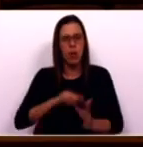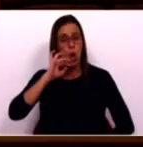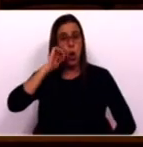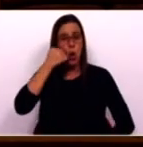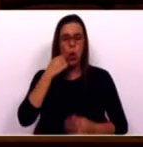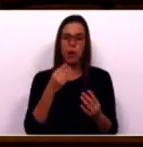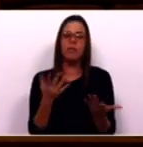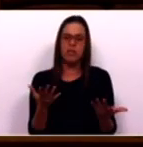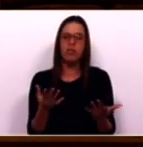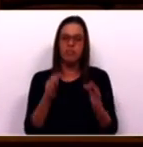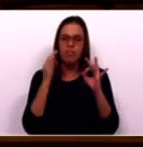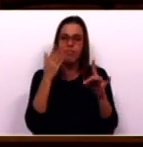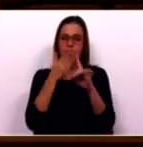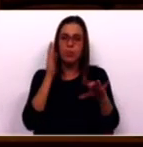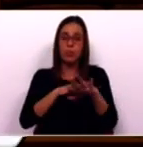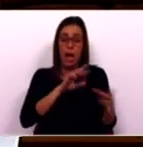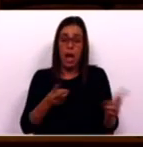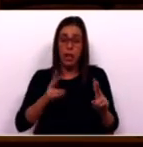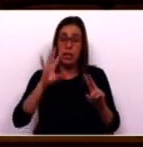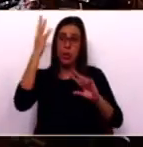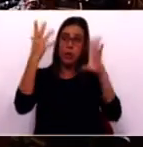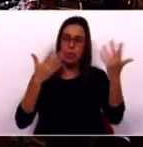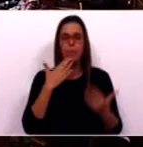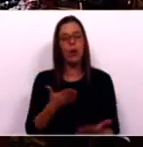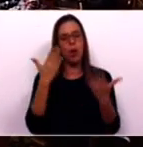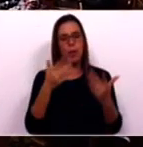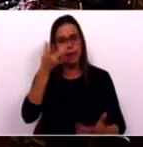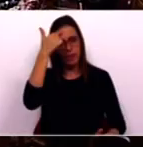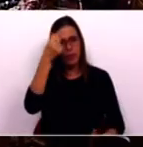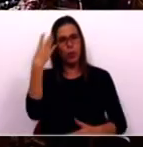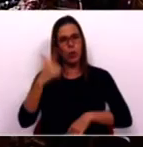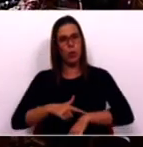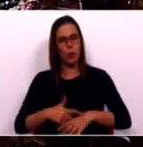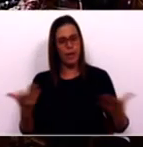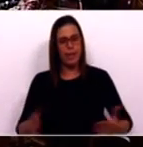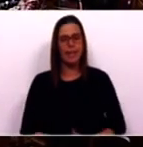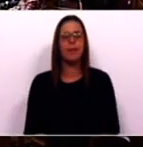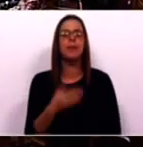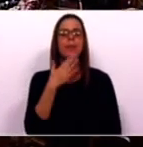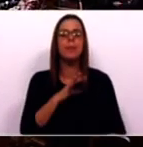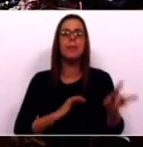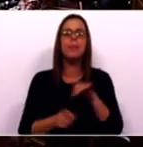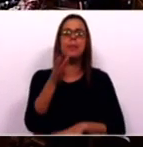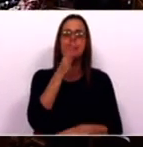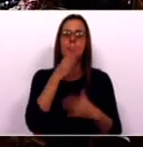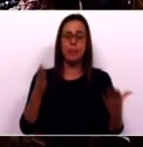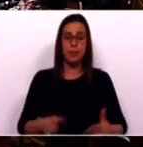consequências atrozes e concretas das alterações climáticas. Muito obrigada pela tolerância. Muito obrigado, Sra. Deputada.